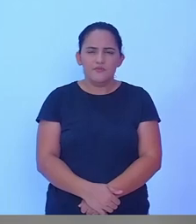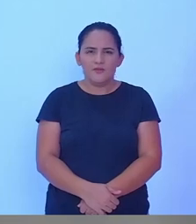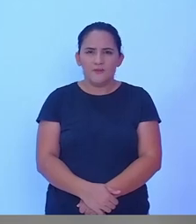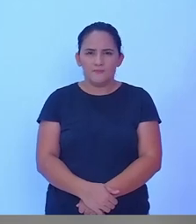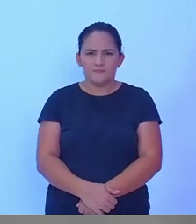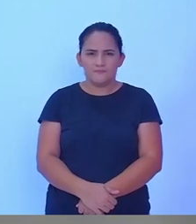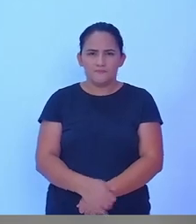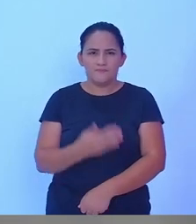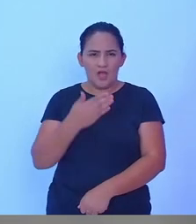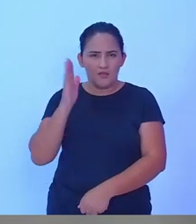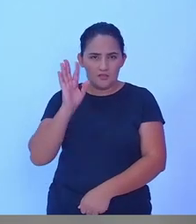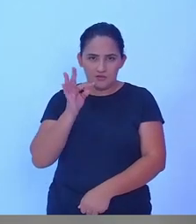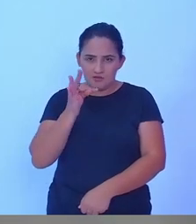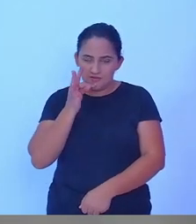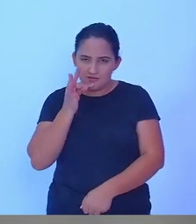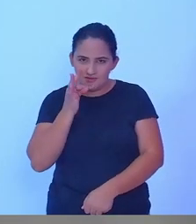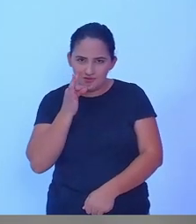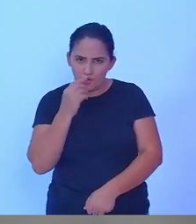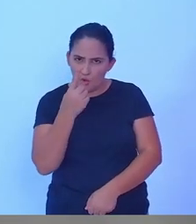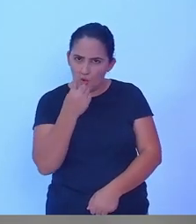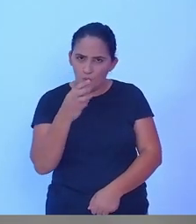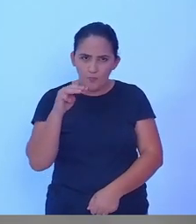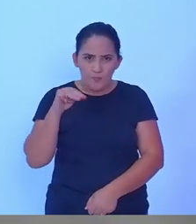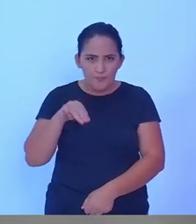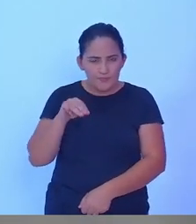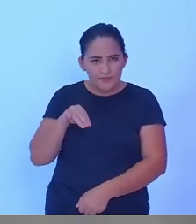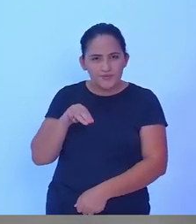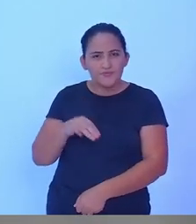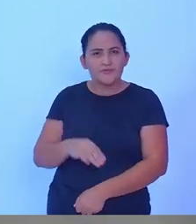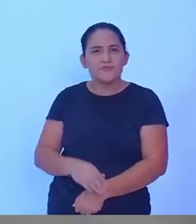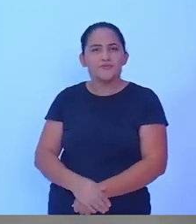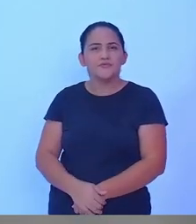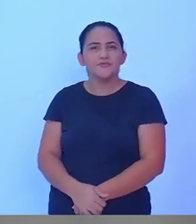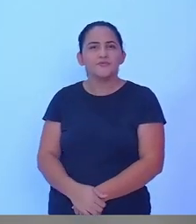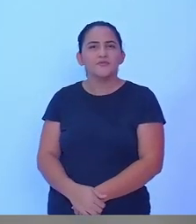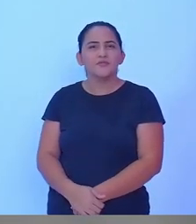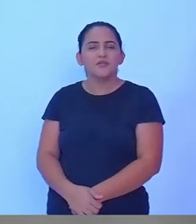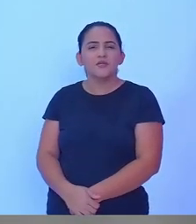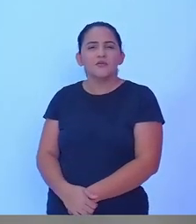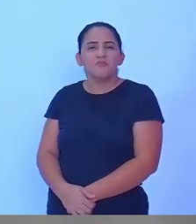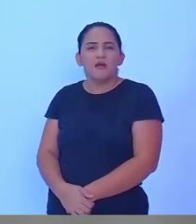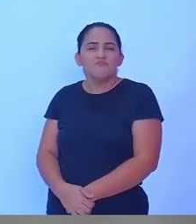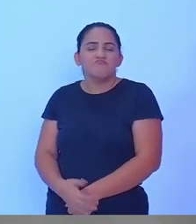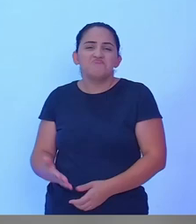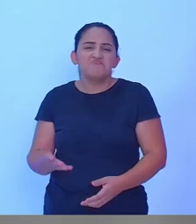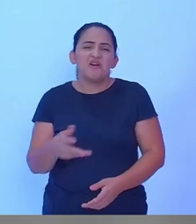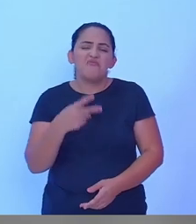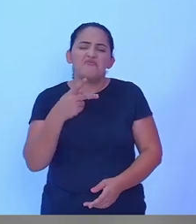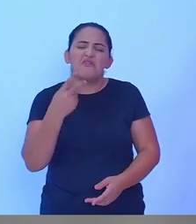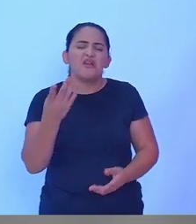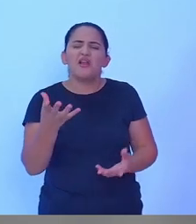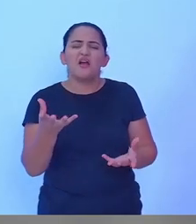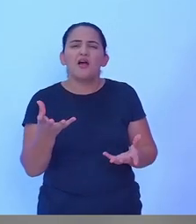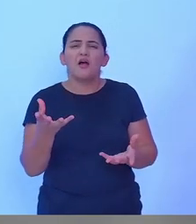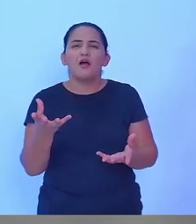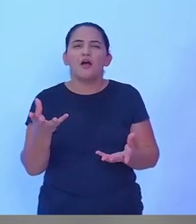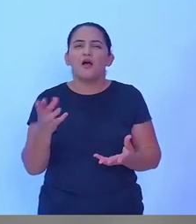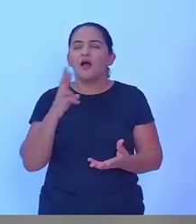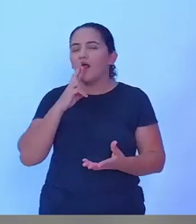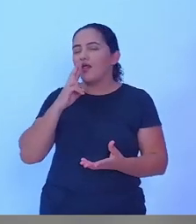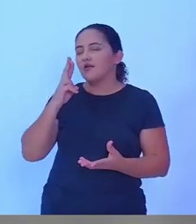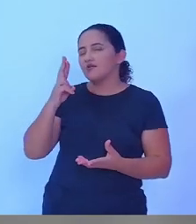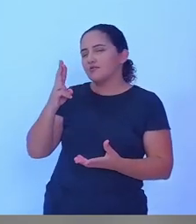candidato Tiago tem agora um minuto para fazer o comentário em cima da resposta do